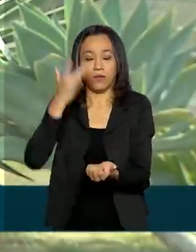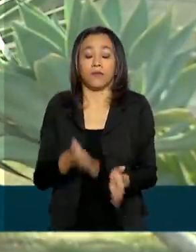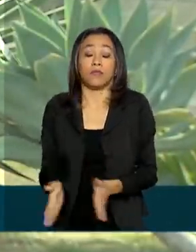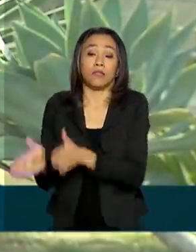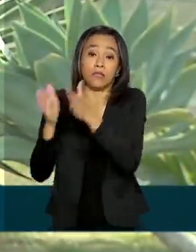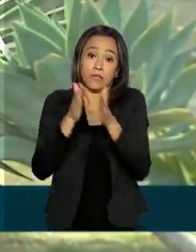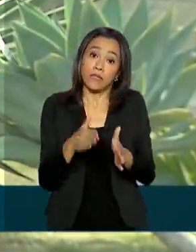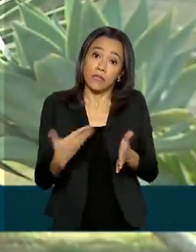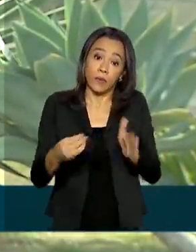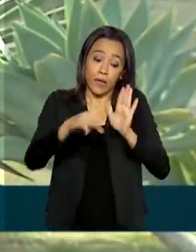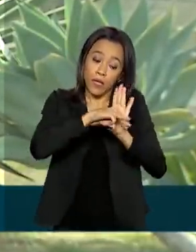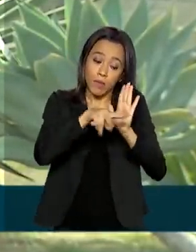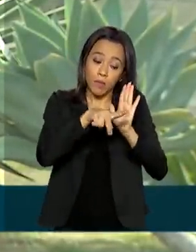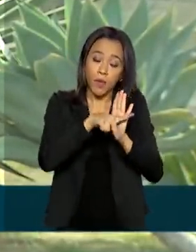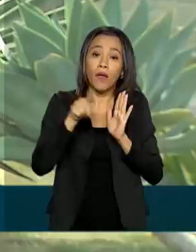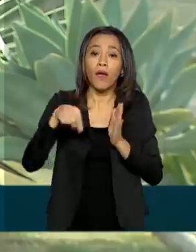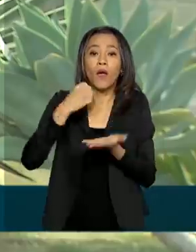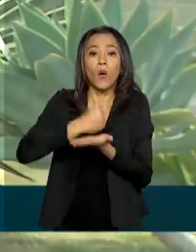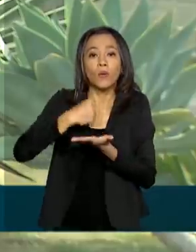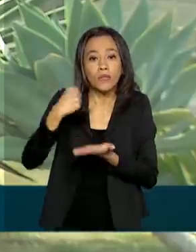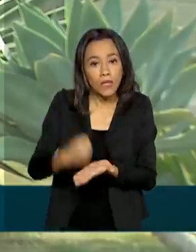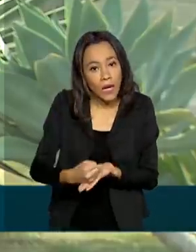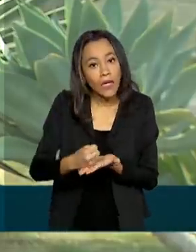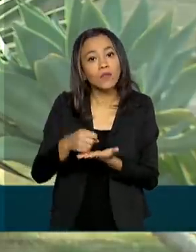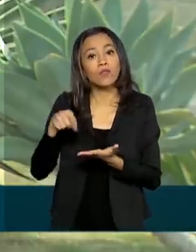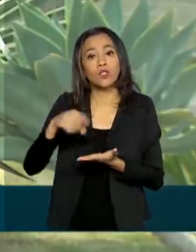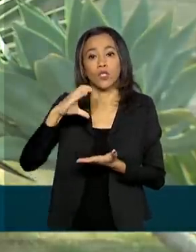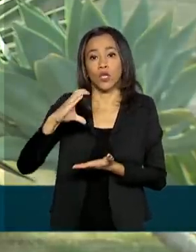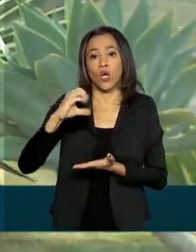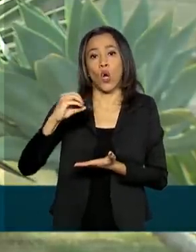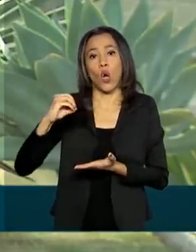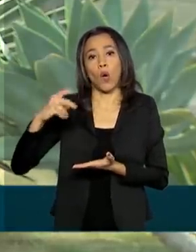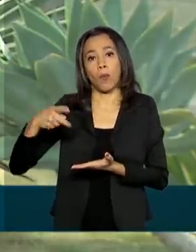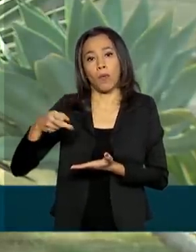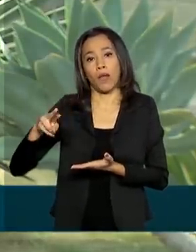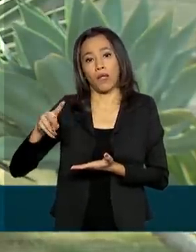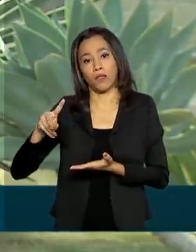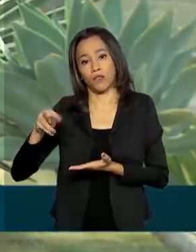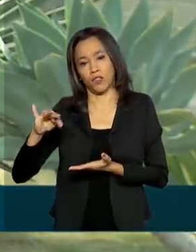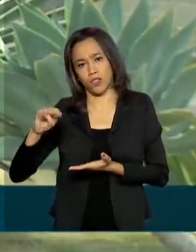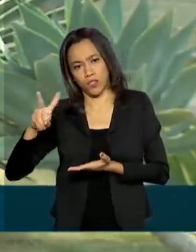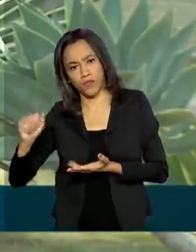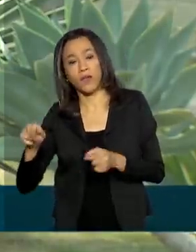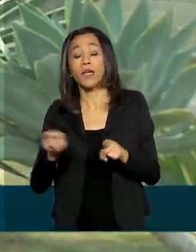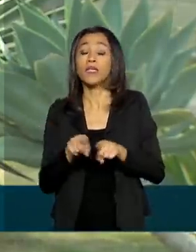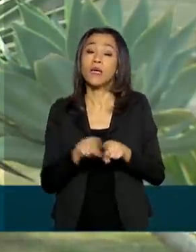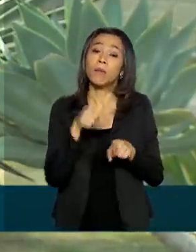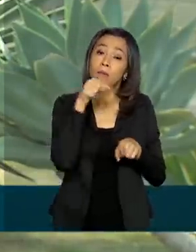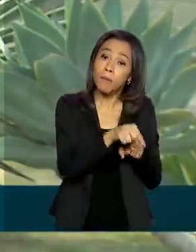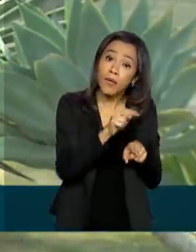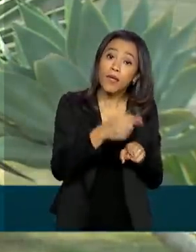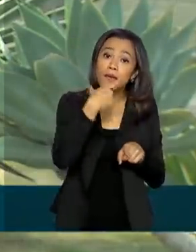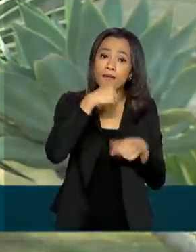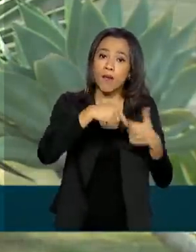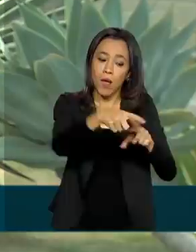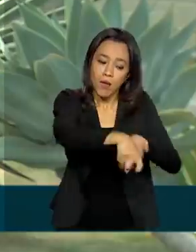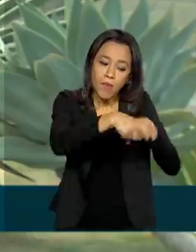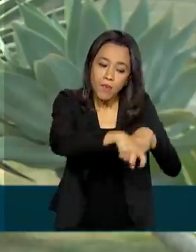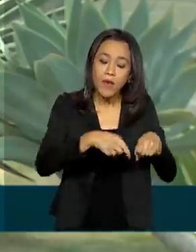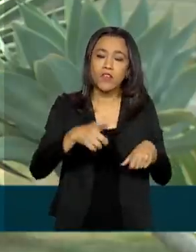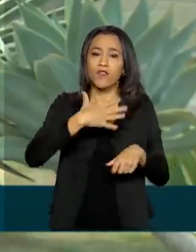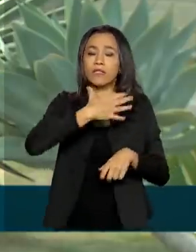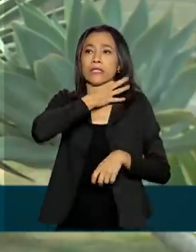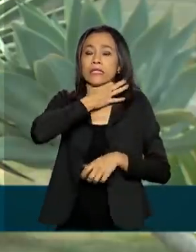que a medida vale para contratos de produtores e cooperativas que tiveram prejuízos devido à seca ou estiagem e com dívidas